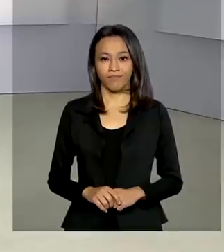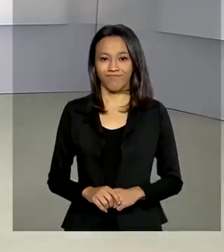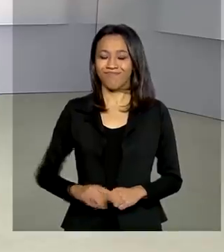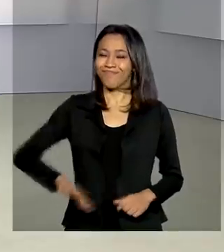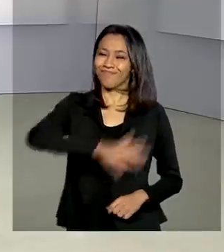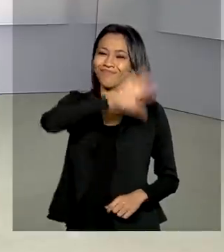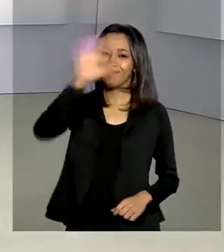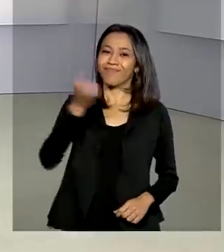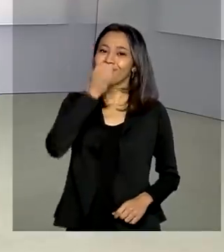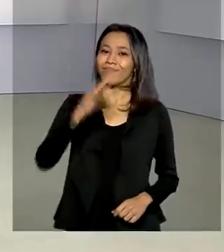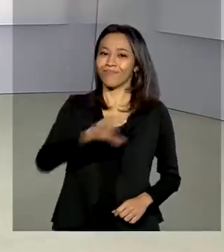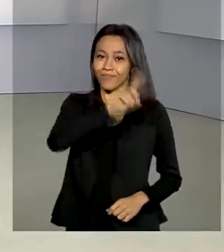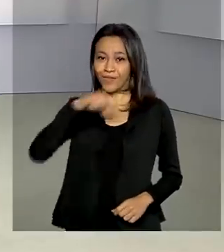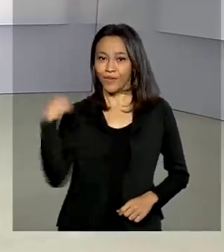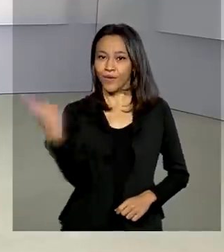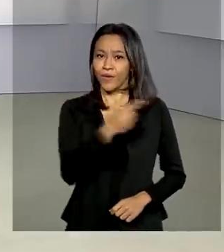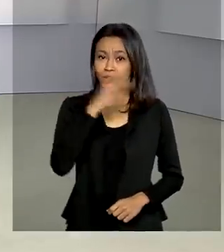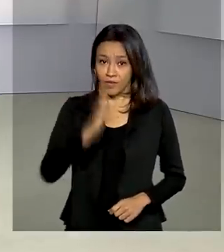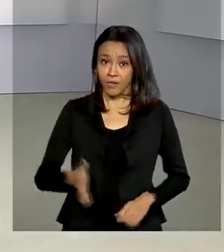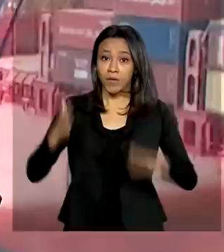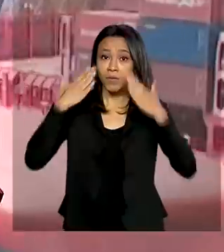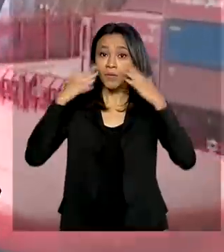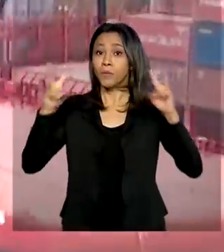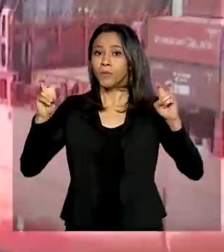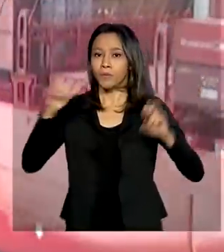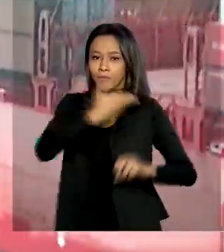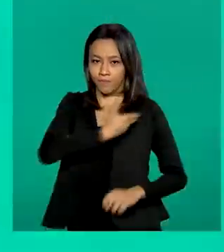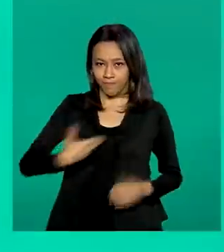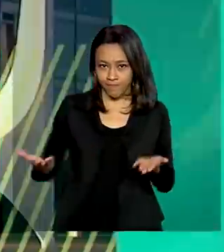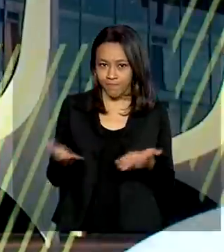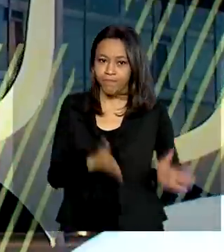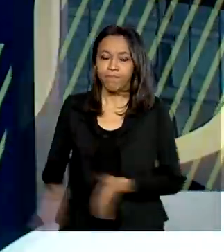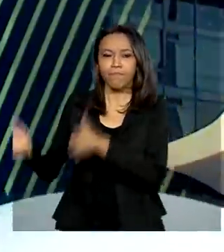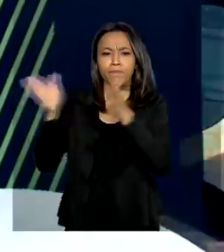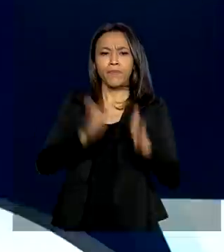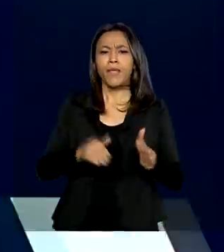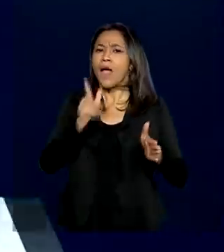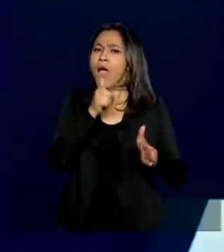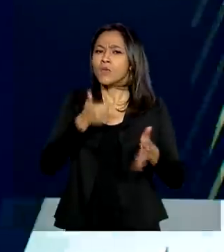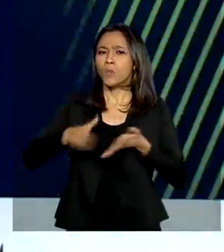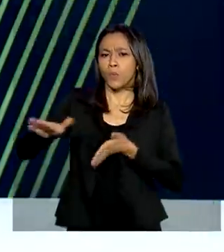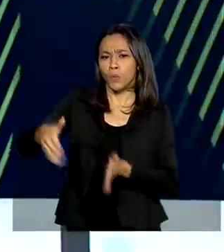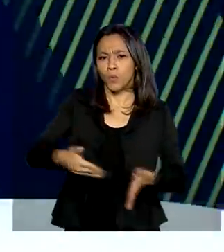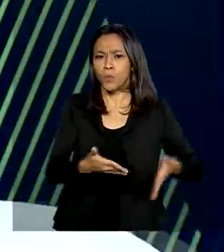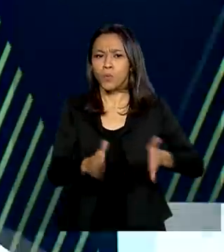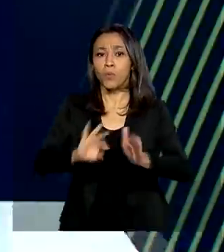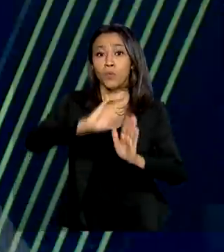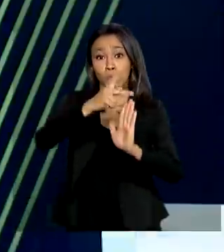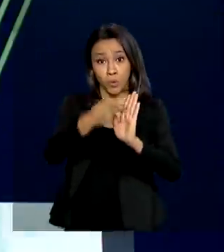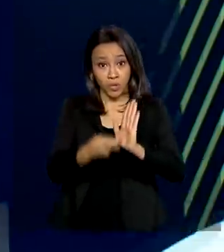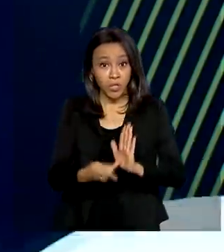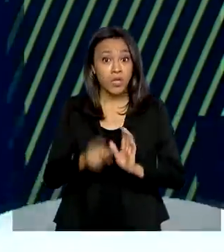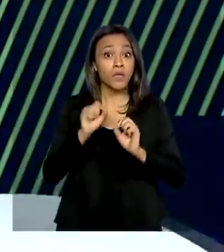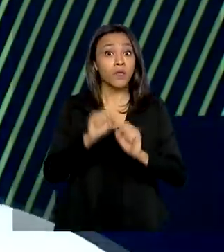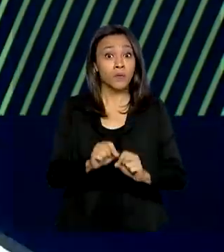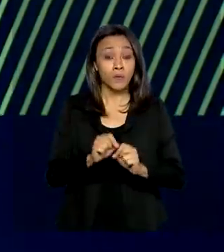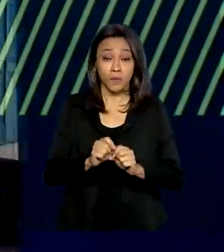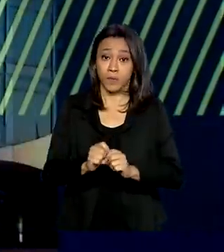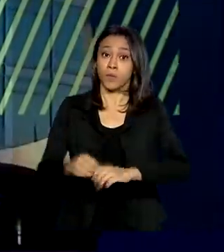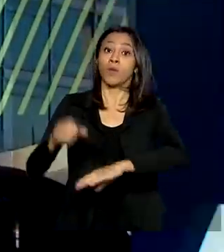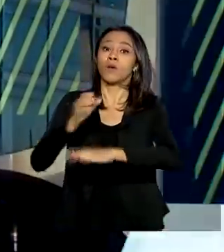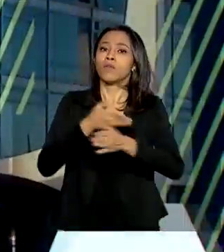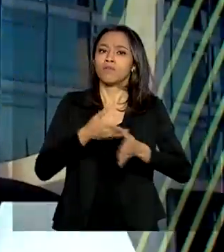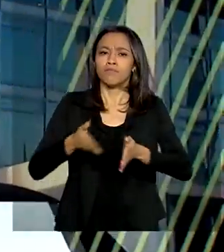Olá, bom dia. Estamos no ar com o Governo Agora. As águas do eixo norte do projeto de integração do Rio São